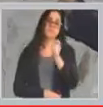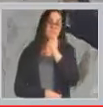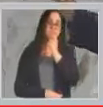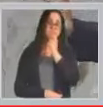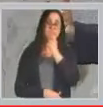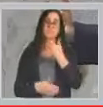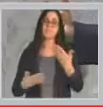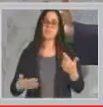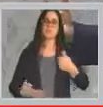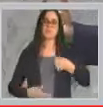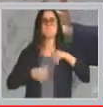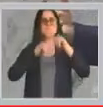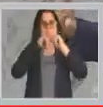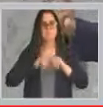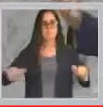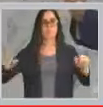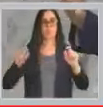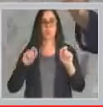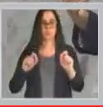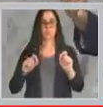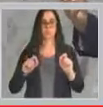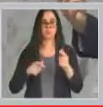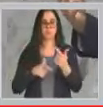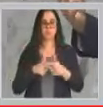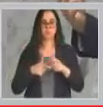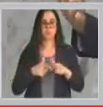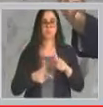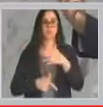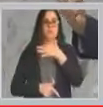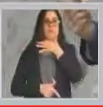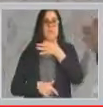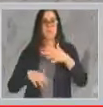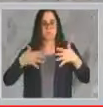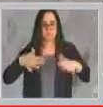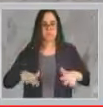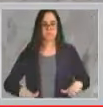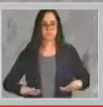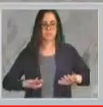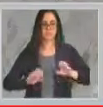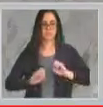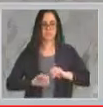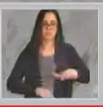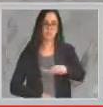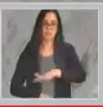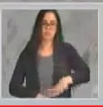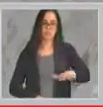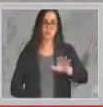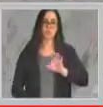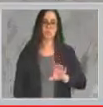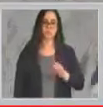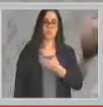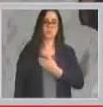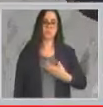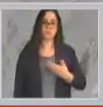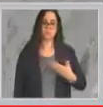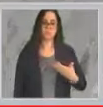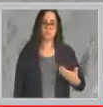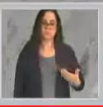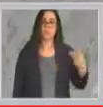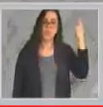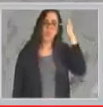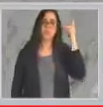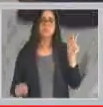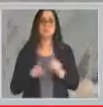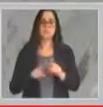E faça um registro, quando nós falamos da crise da educação do Estado de São Paulo, nós falamos também das escolas de lata, são mais de